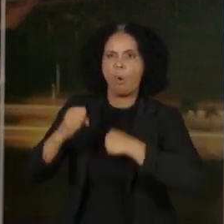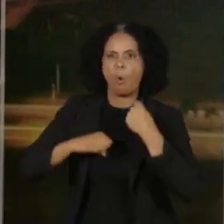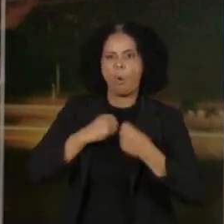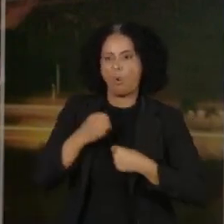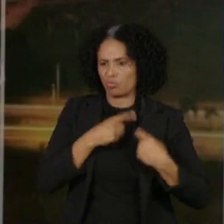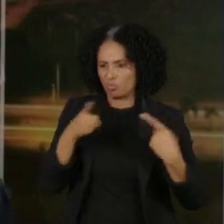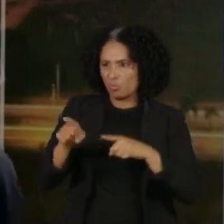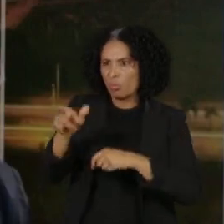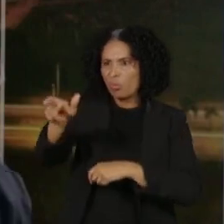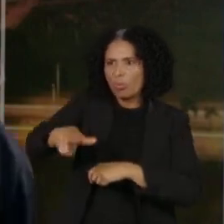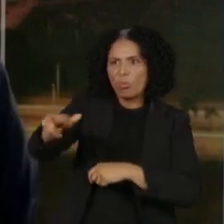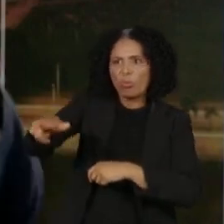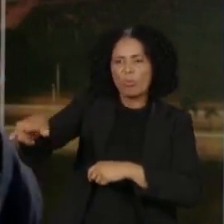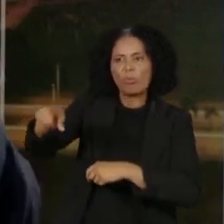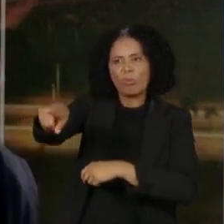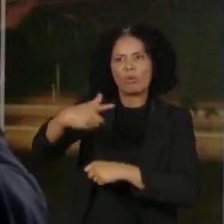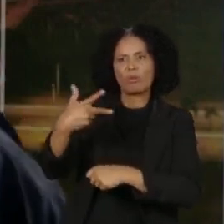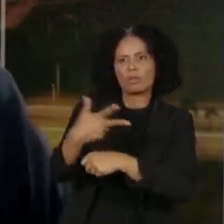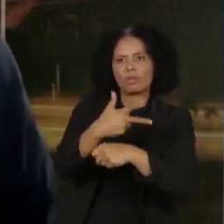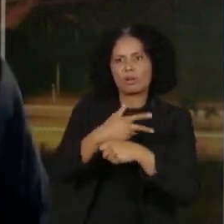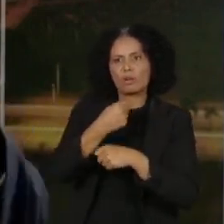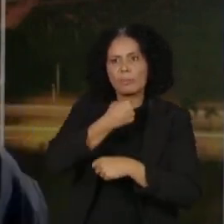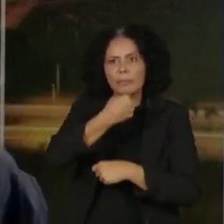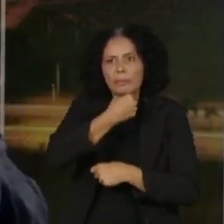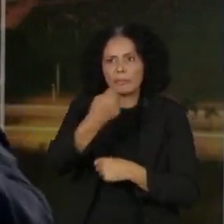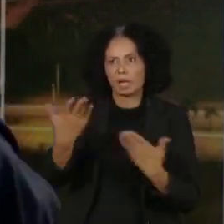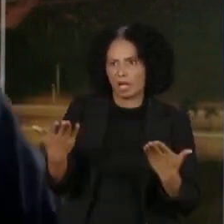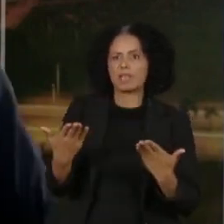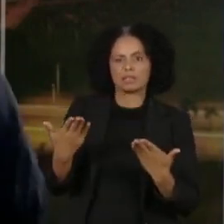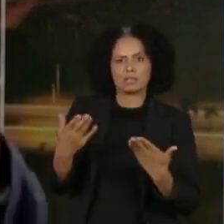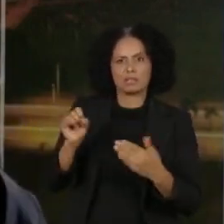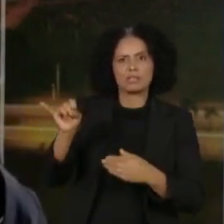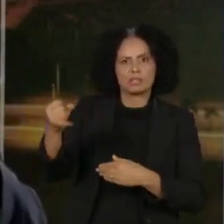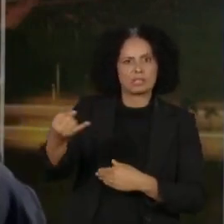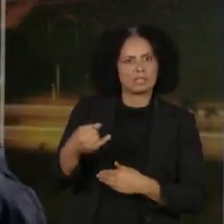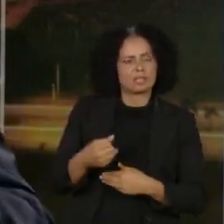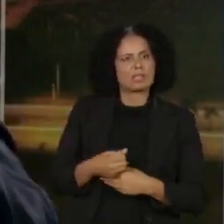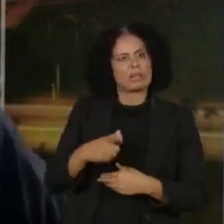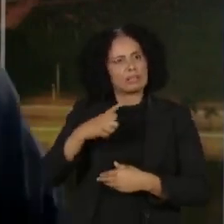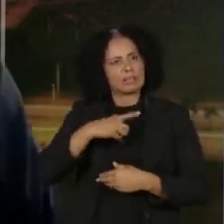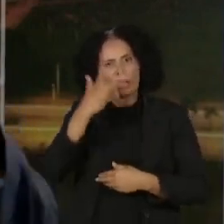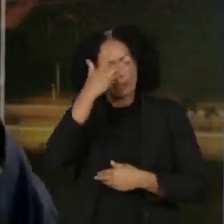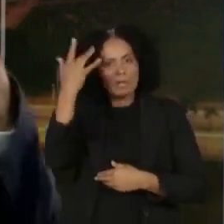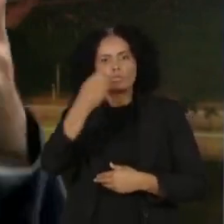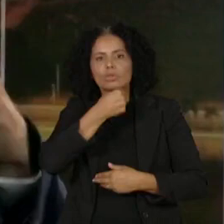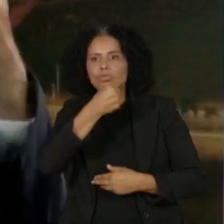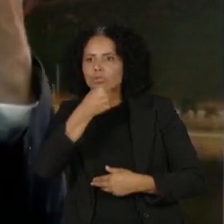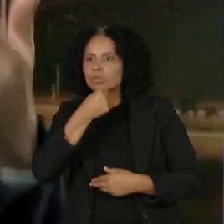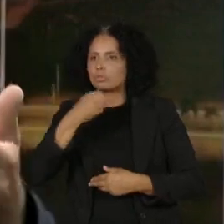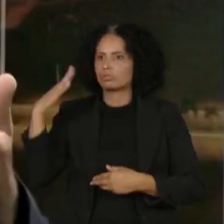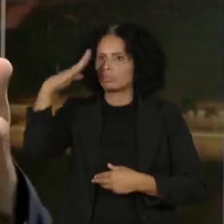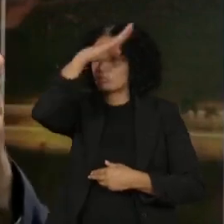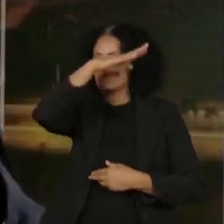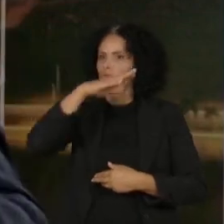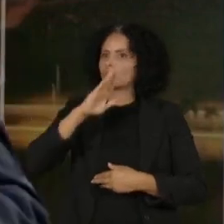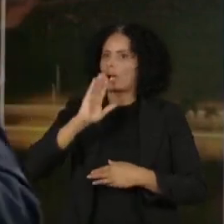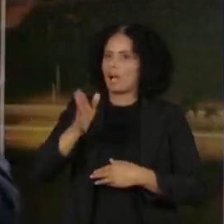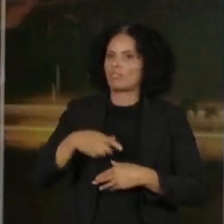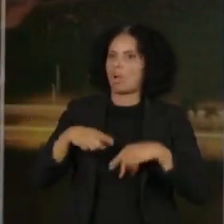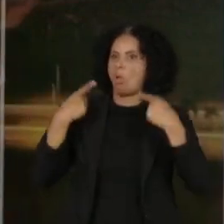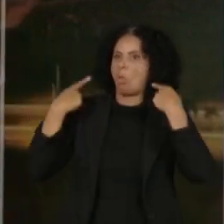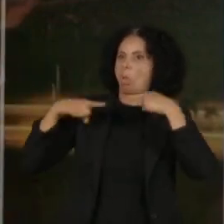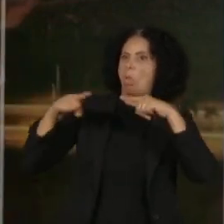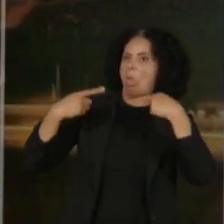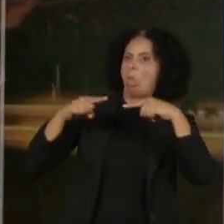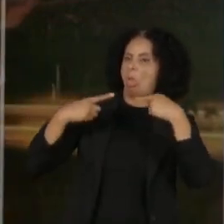vocês da imprensa. As atitudes de Bolsonaro contra a imprensa, contra jornalistas, na minha opinião, que ele fez ao longo dos quatro